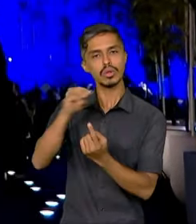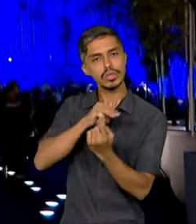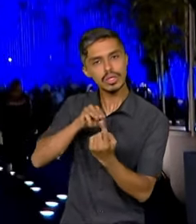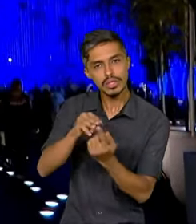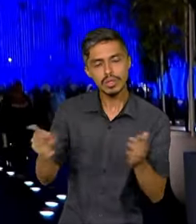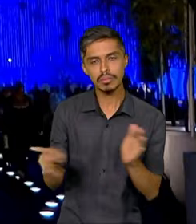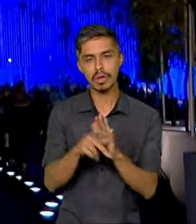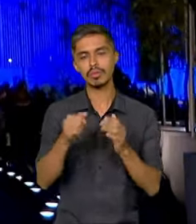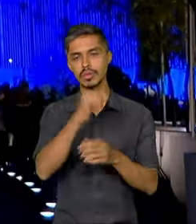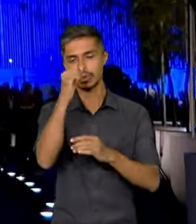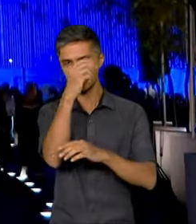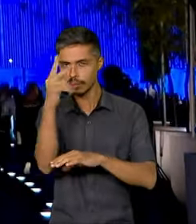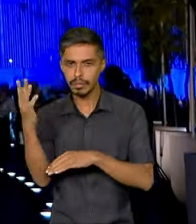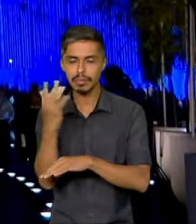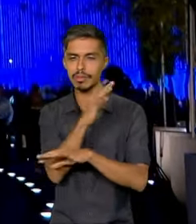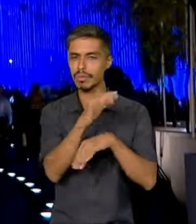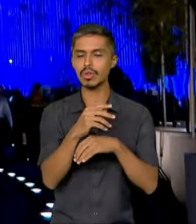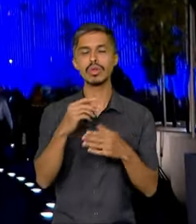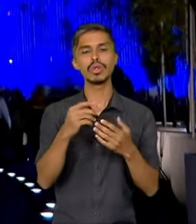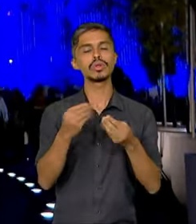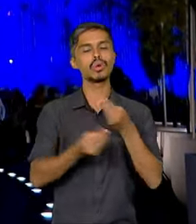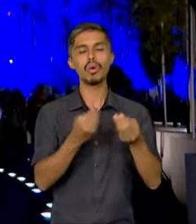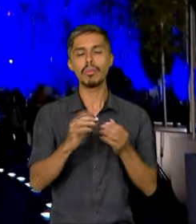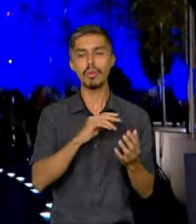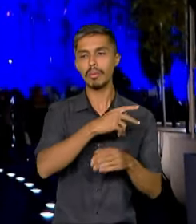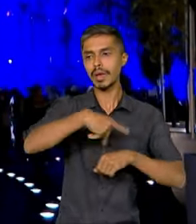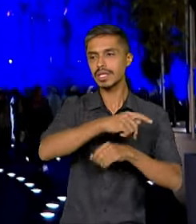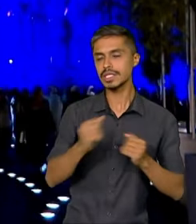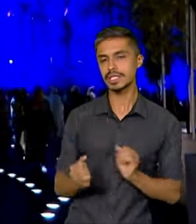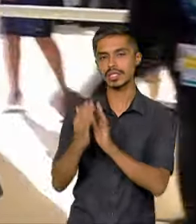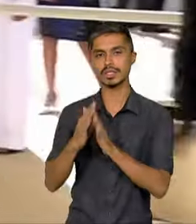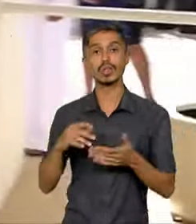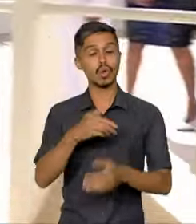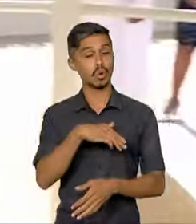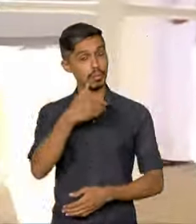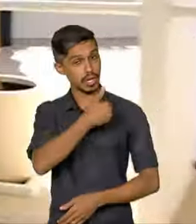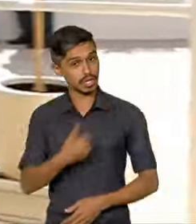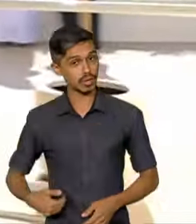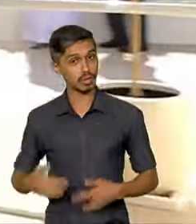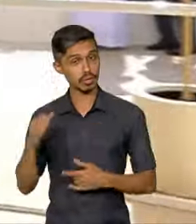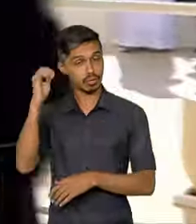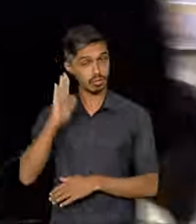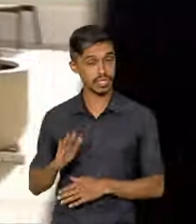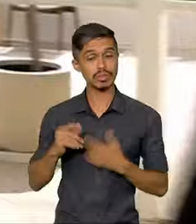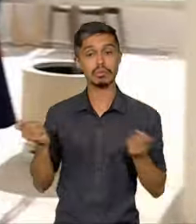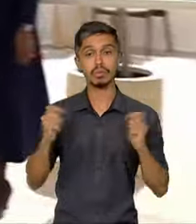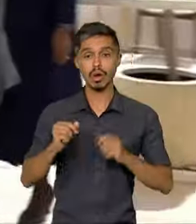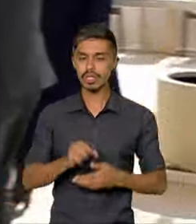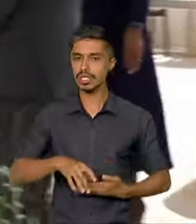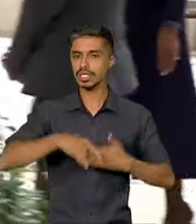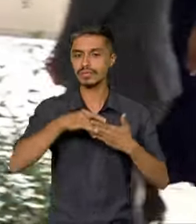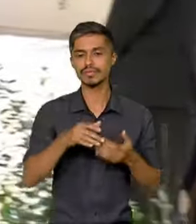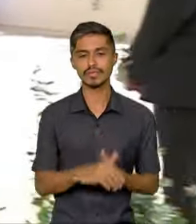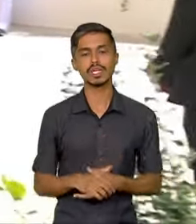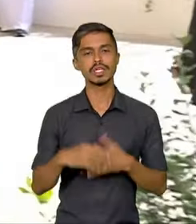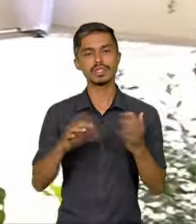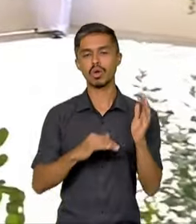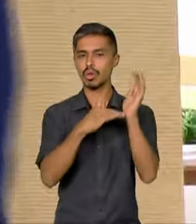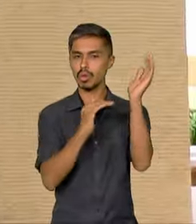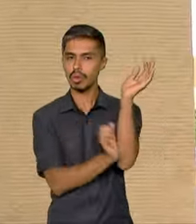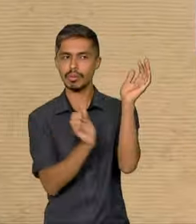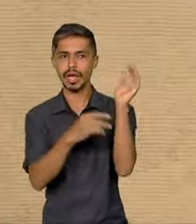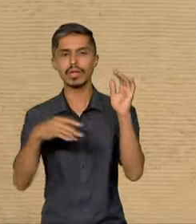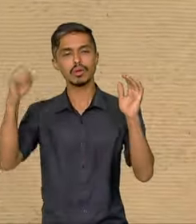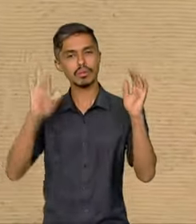entre os países. Agenda do clima, que pode ser liderada pelo Brasil. Com uma das maiores delegações em Dubai, o Brasil